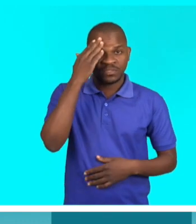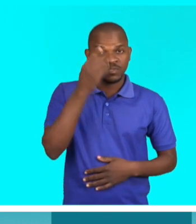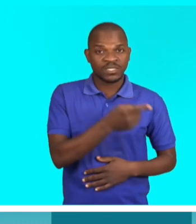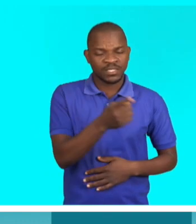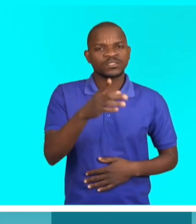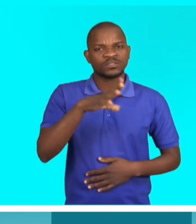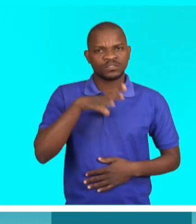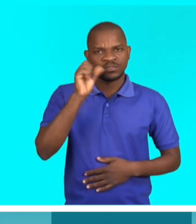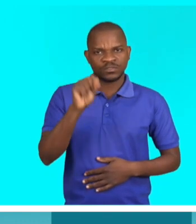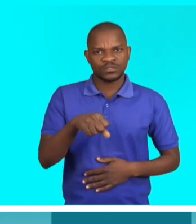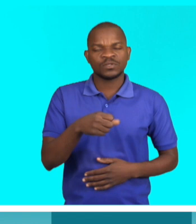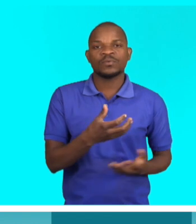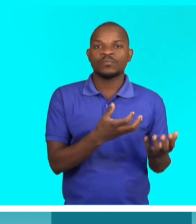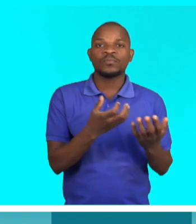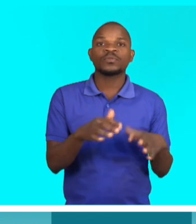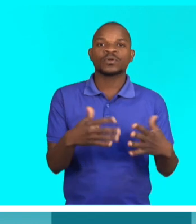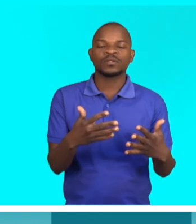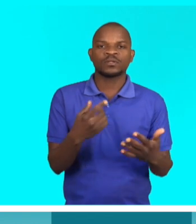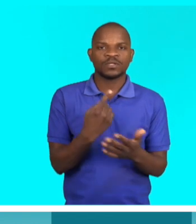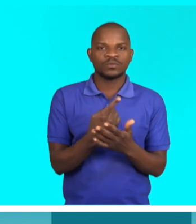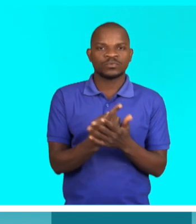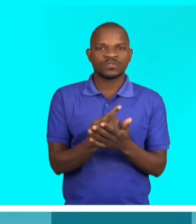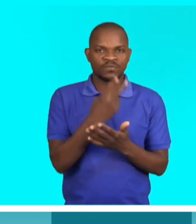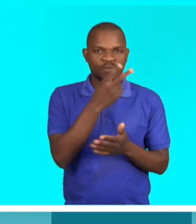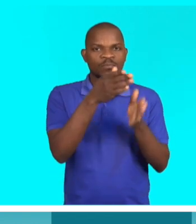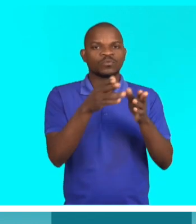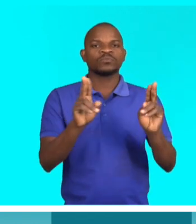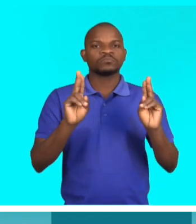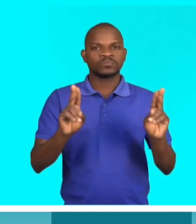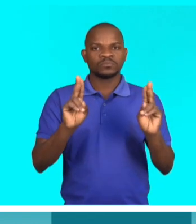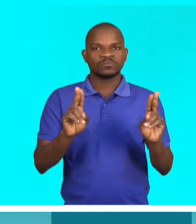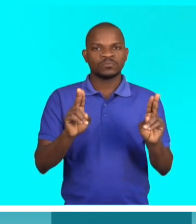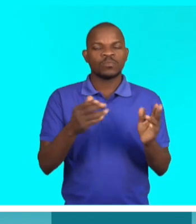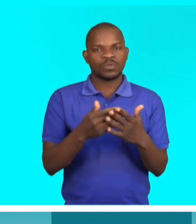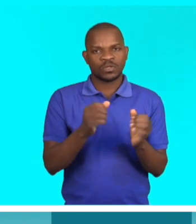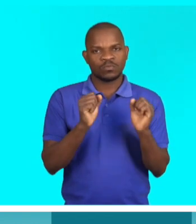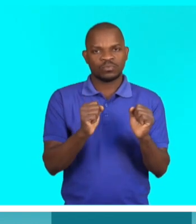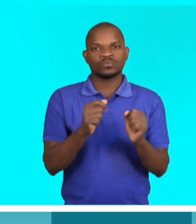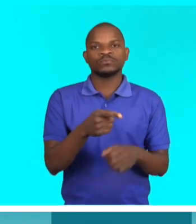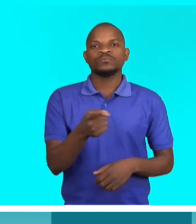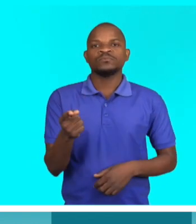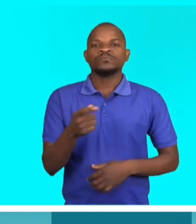saber que as pessoas com deficiência existem e precisam ser olhadas como pessoas normais, tal como elas são. Obrigado. Obrigado.